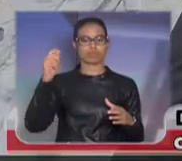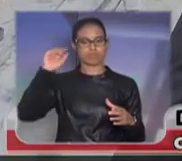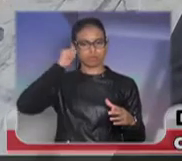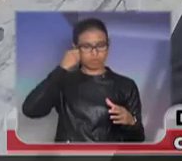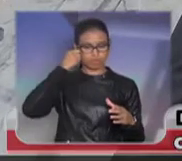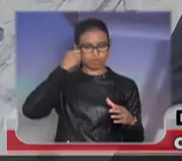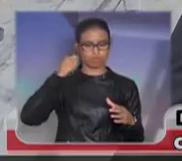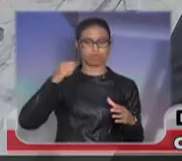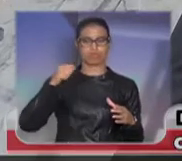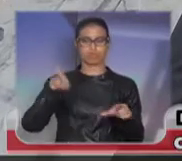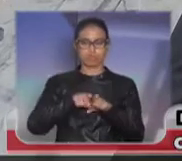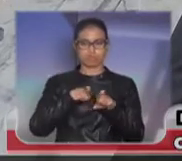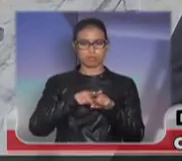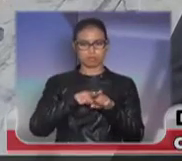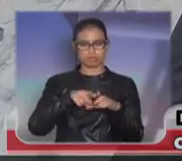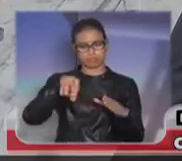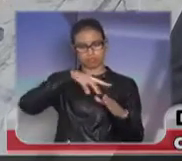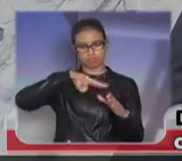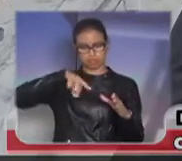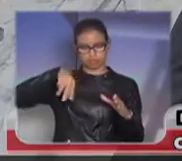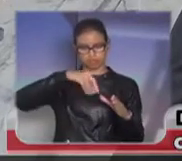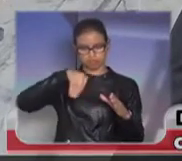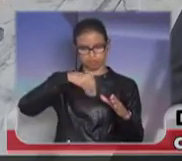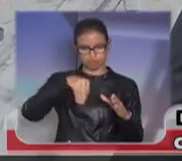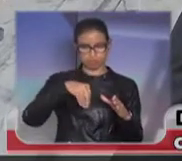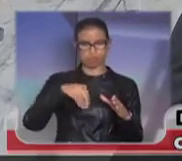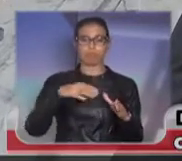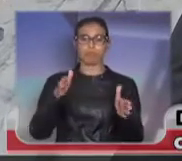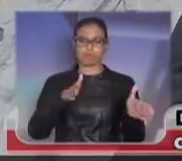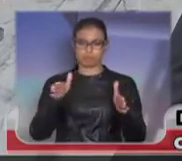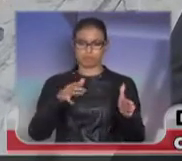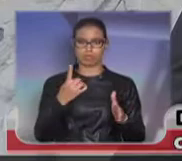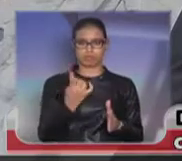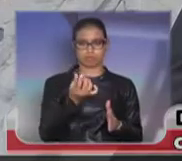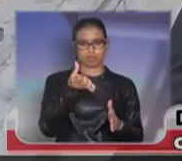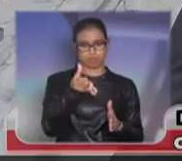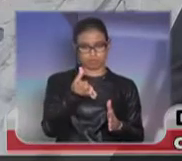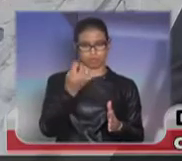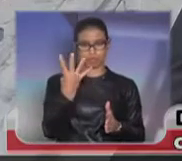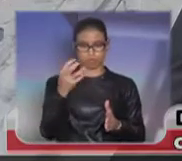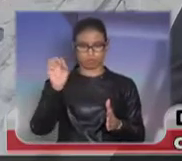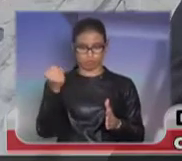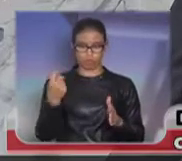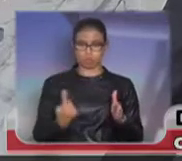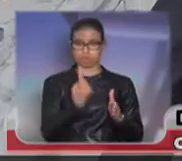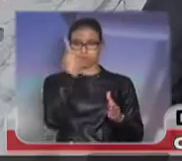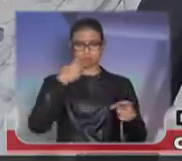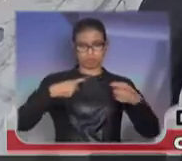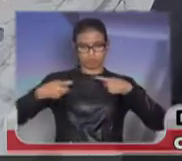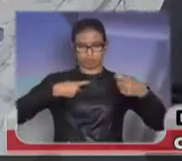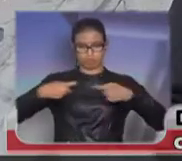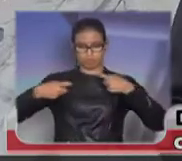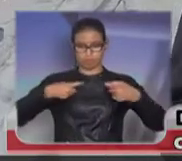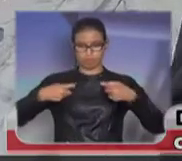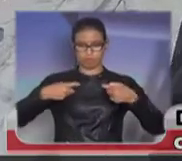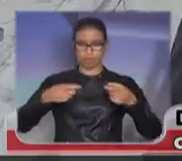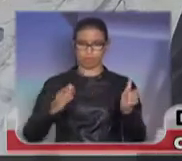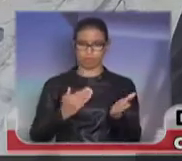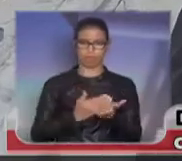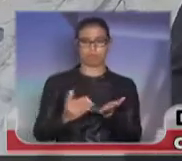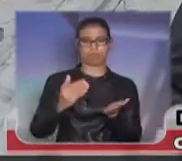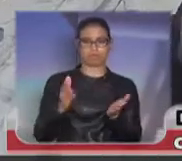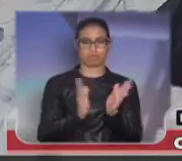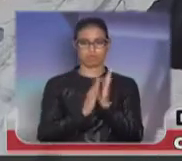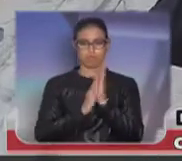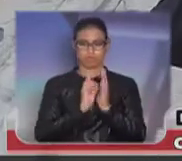Por isso, 19 de abril de 1648, data da primeira batalha, é tido como aniversário do Exército Brasileiro. Ou